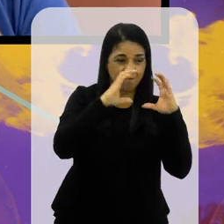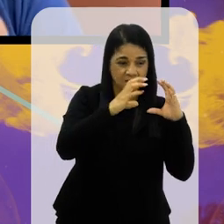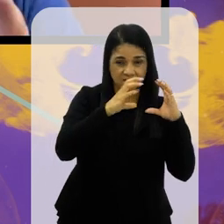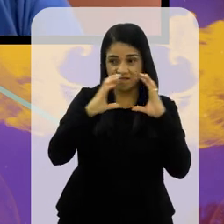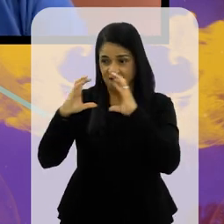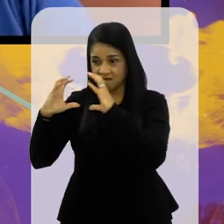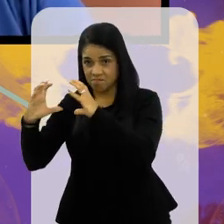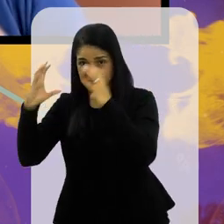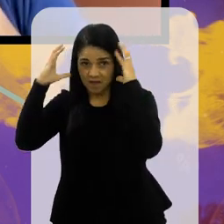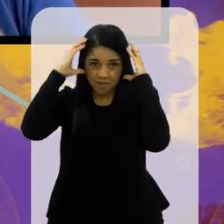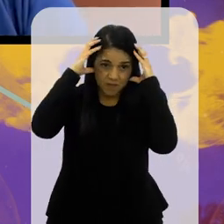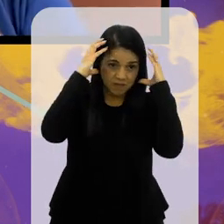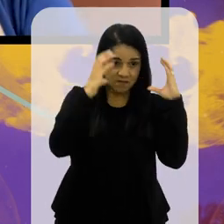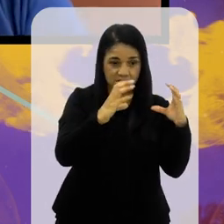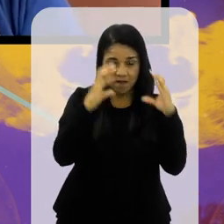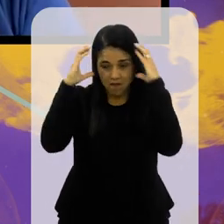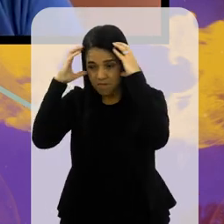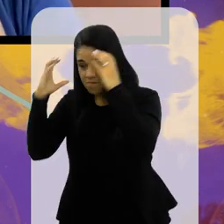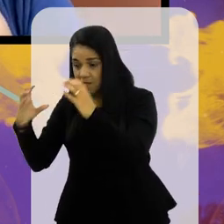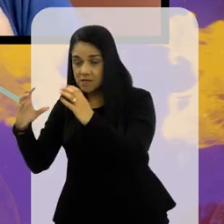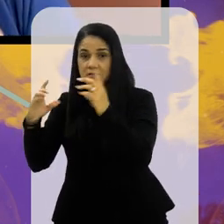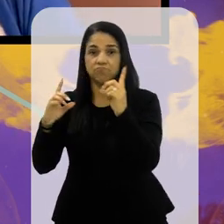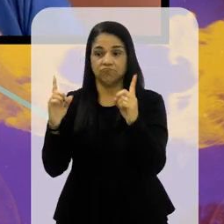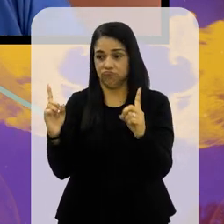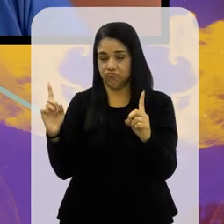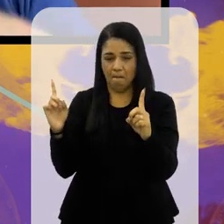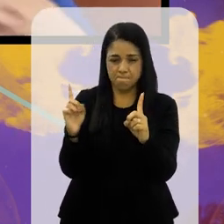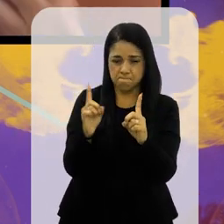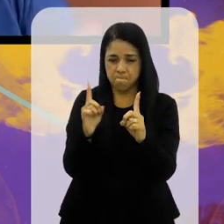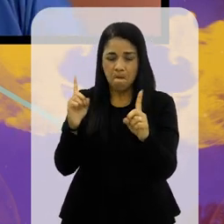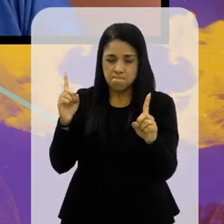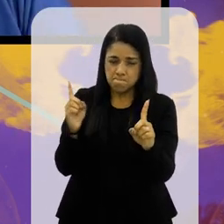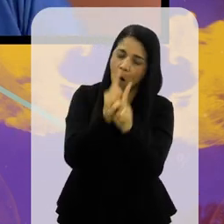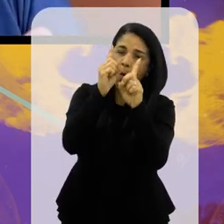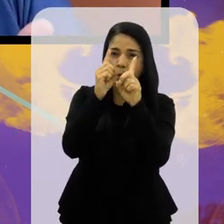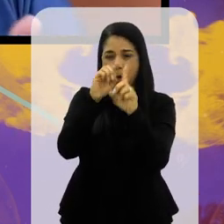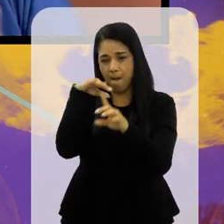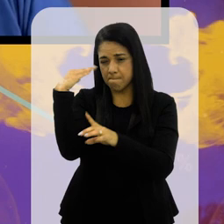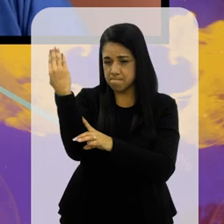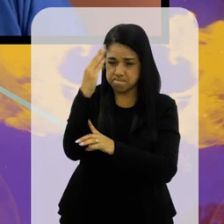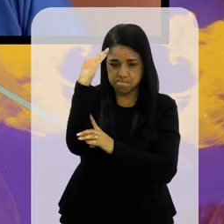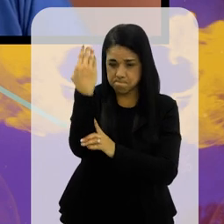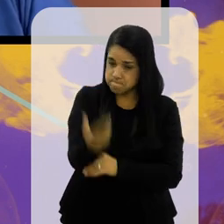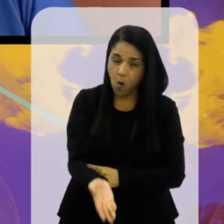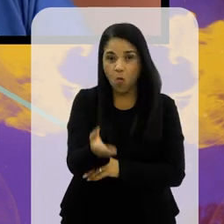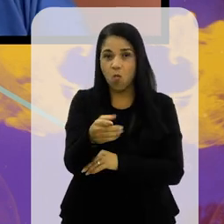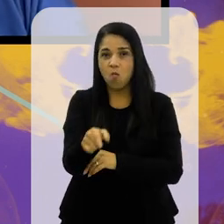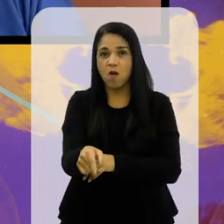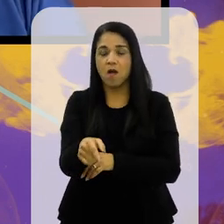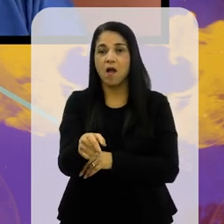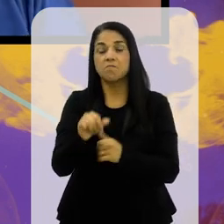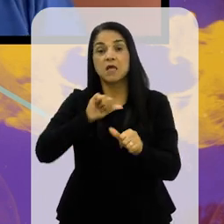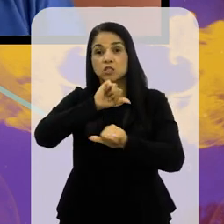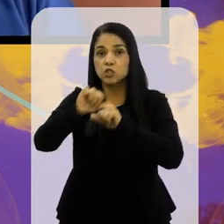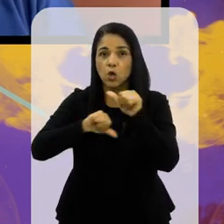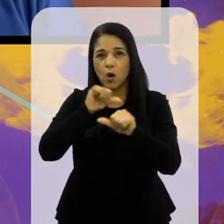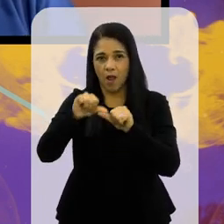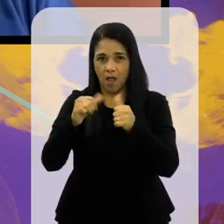um choque, aquela coisa, o jogador precisou ser trocado porque ele passou mal. Então, o